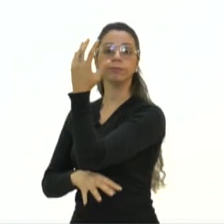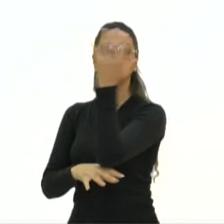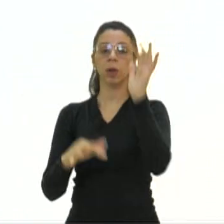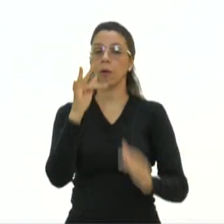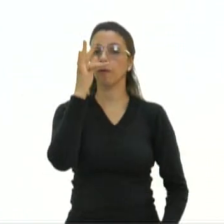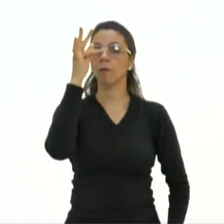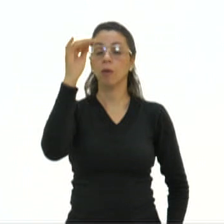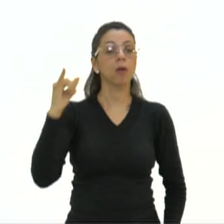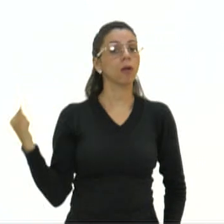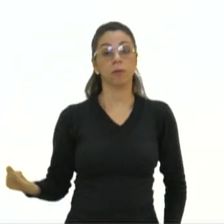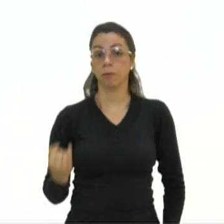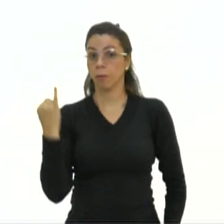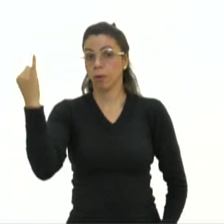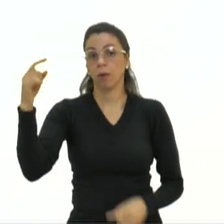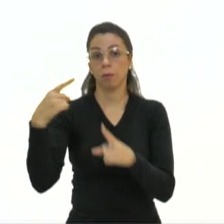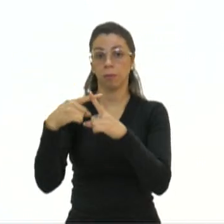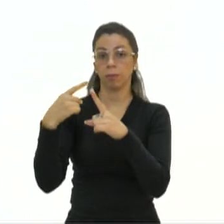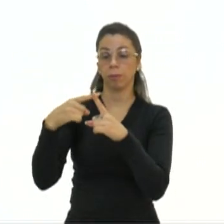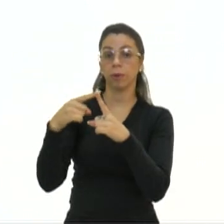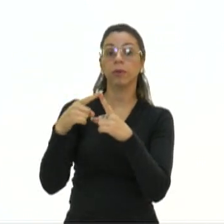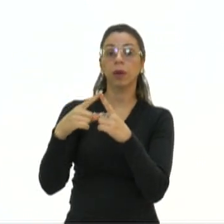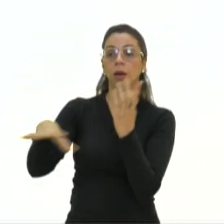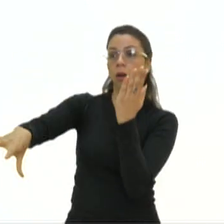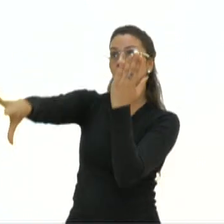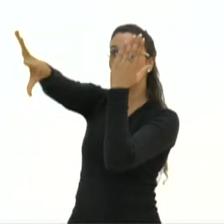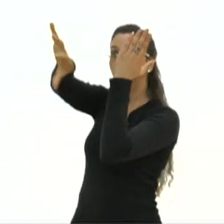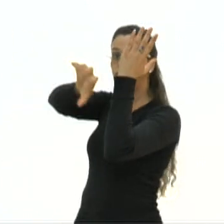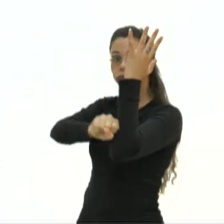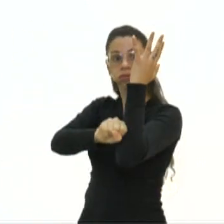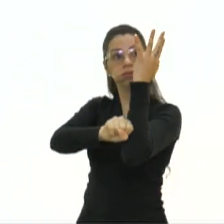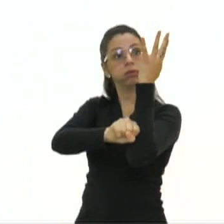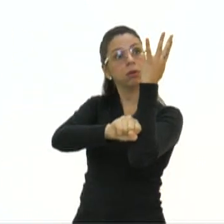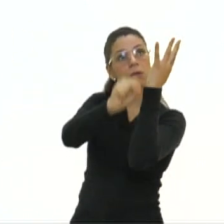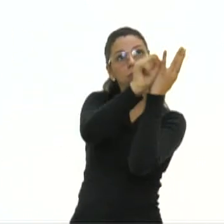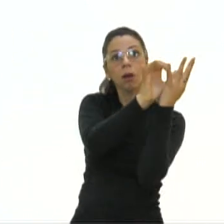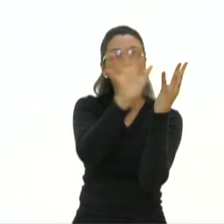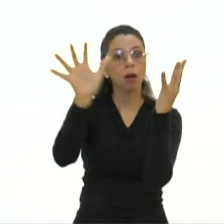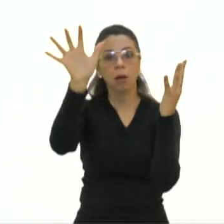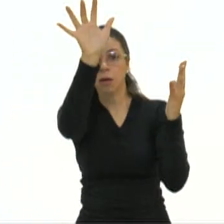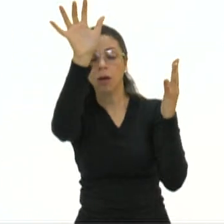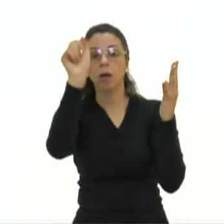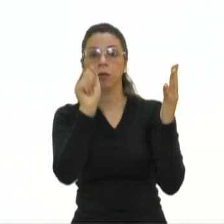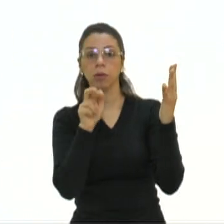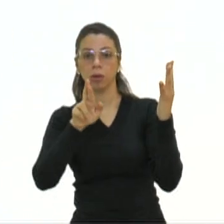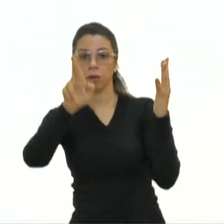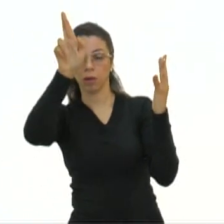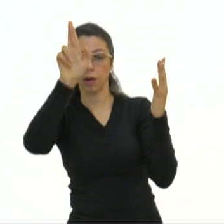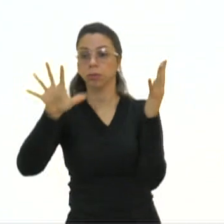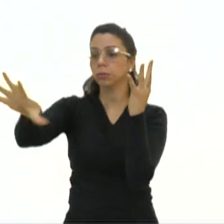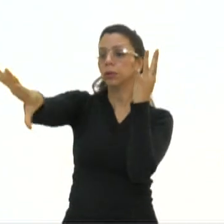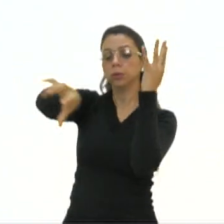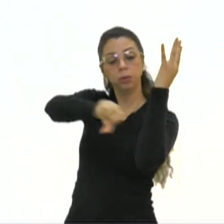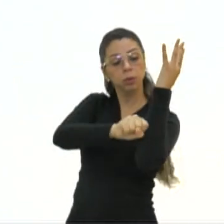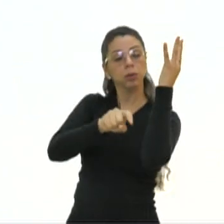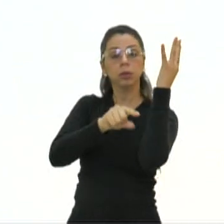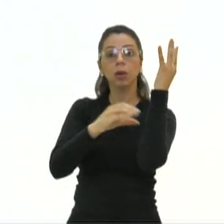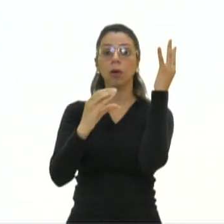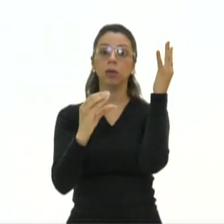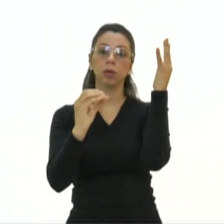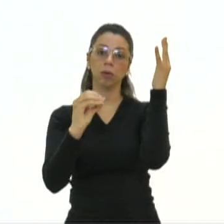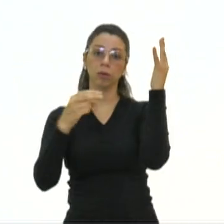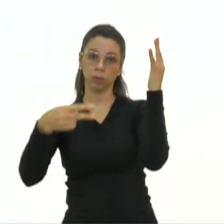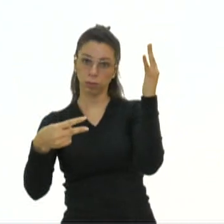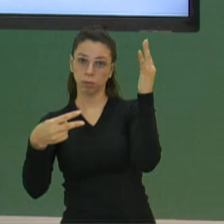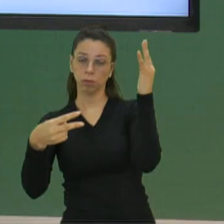fazem fotossíntese e produzem oxigênio. E aí, elas vão absorver nesse processo de fotossíntese o dióxido de